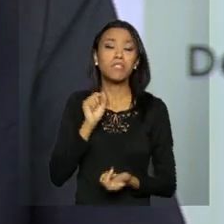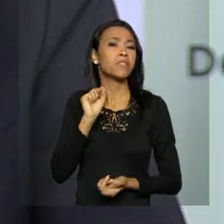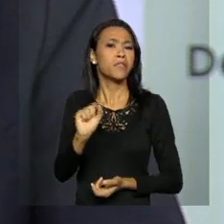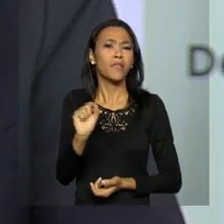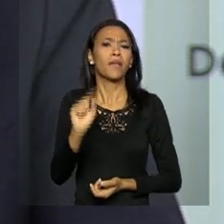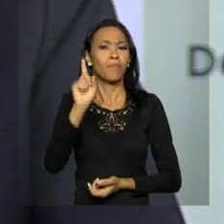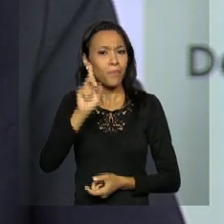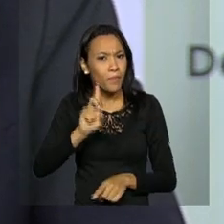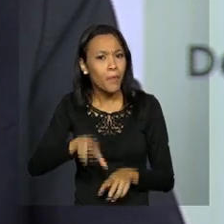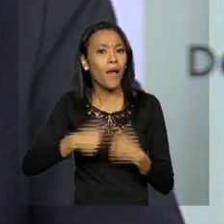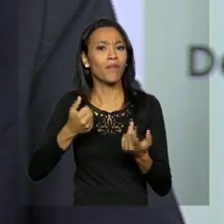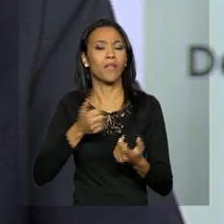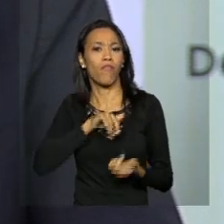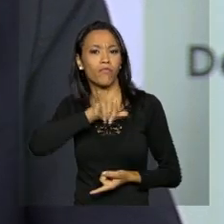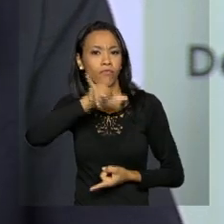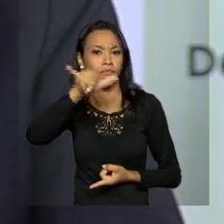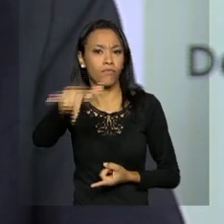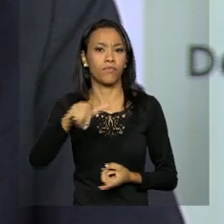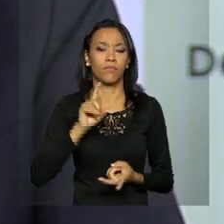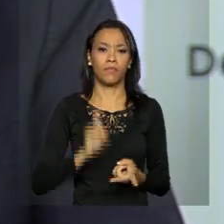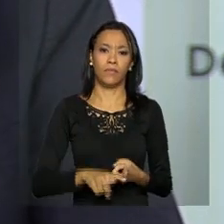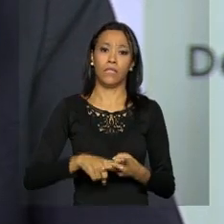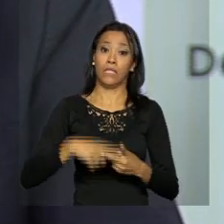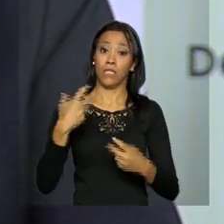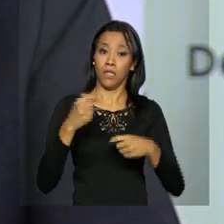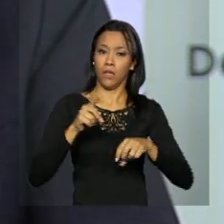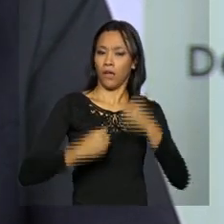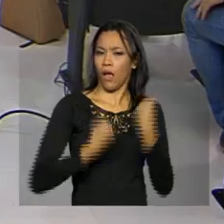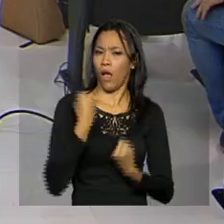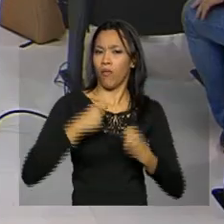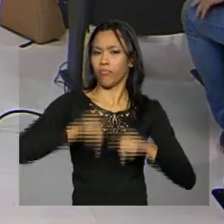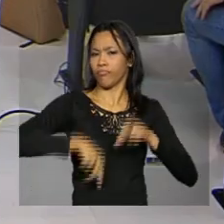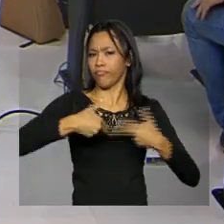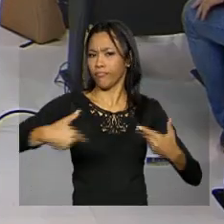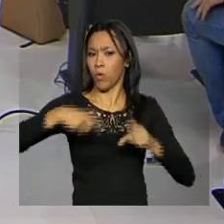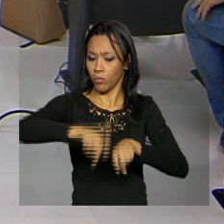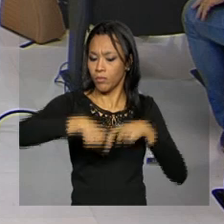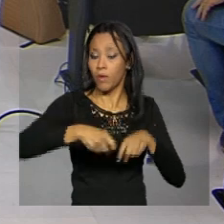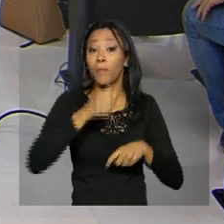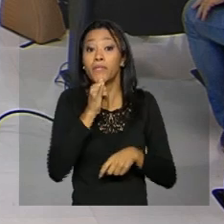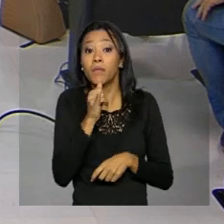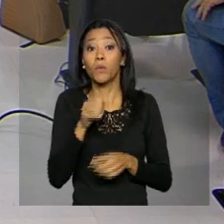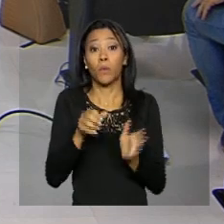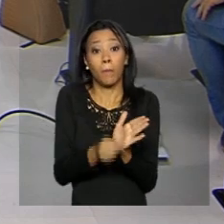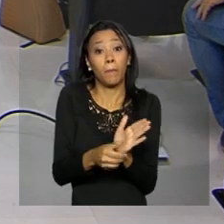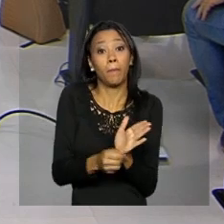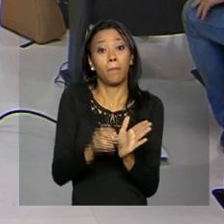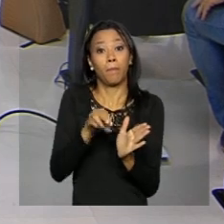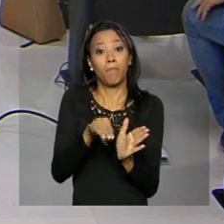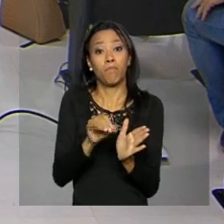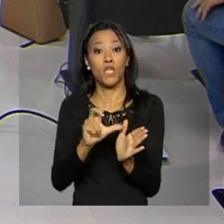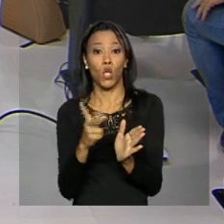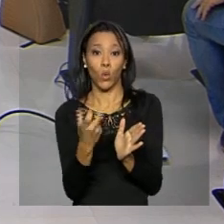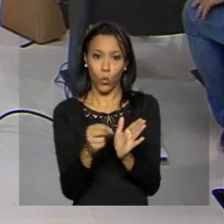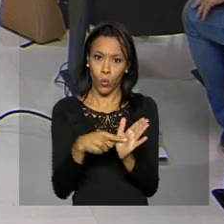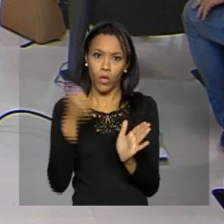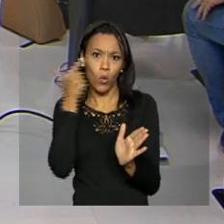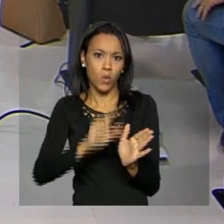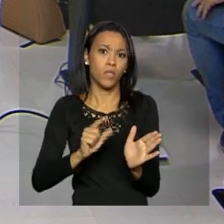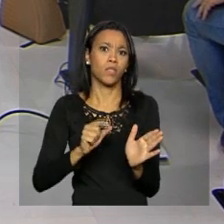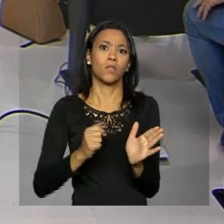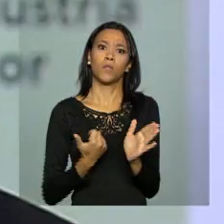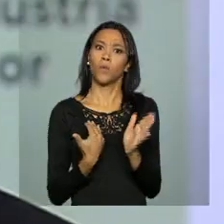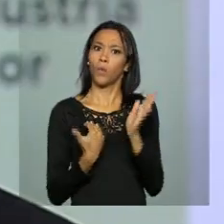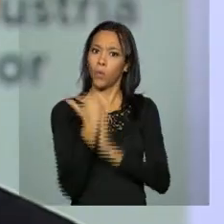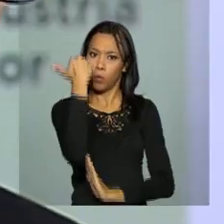pelas exportações de aviões, produtos do setor automotivo e agrícolas, como o milho, cuja exportação foi um recorde de 4,5